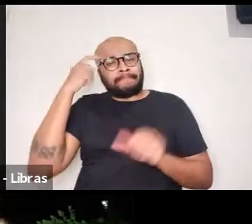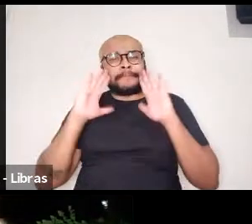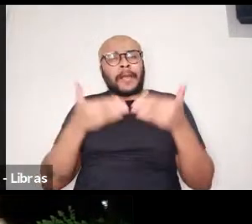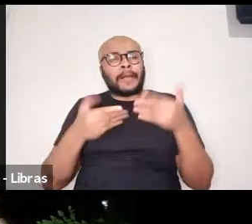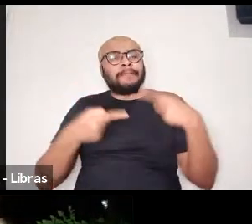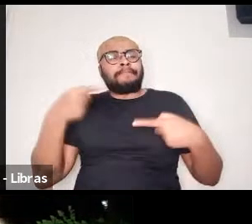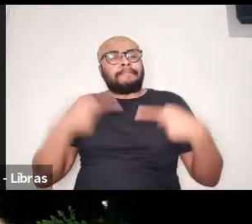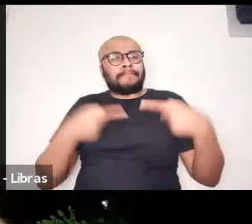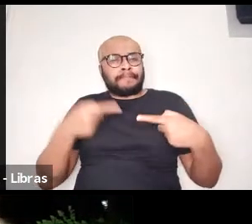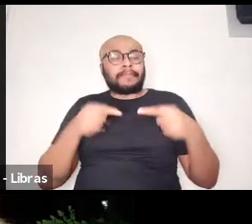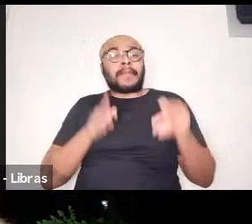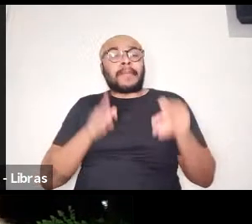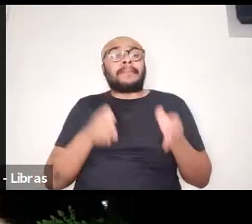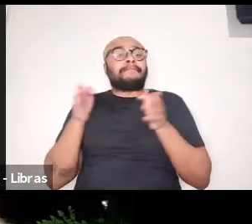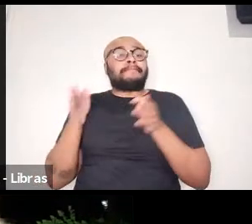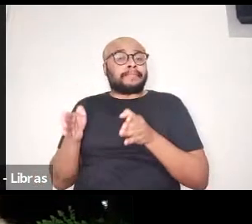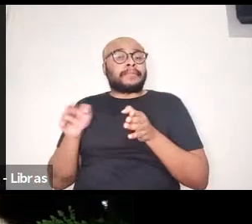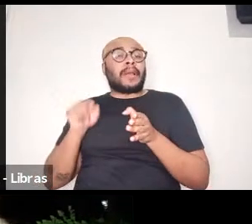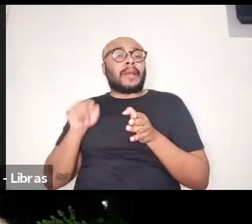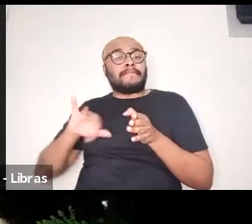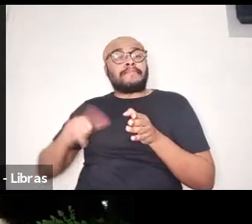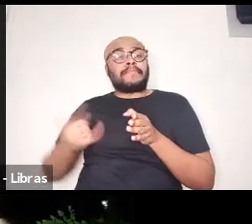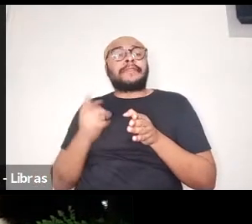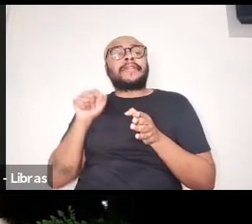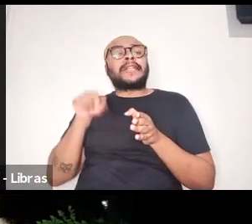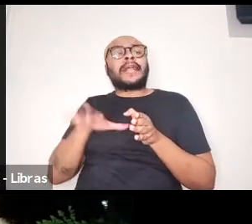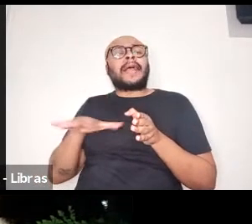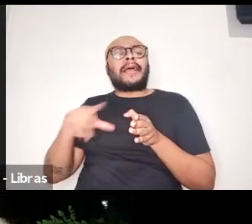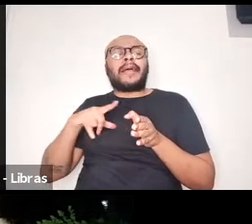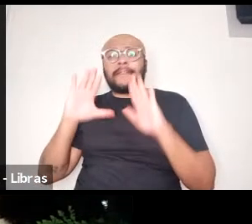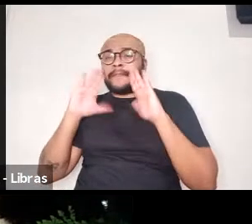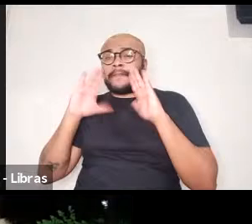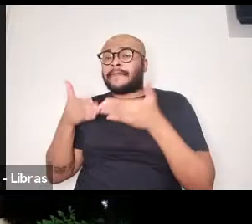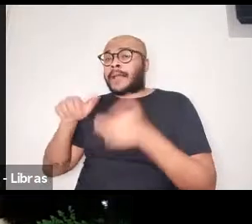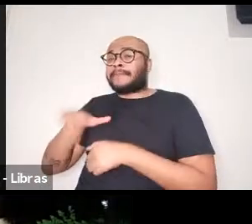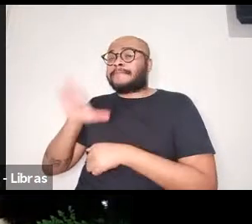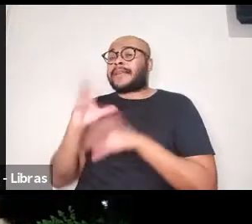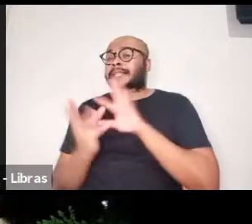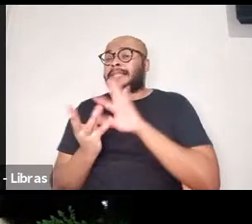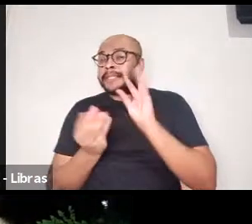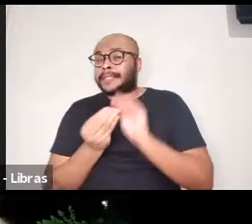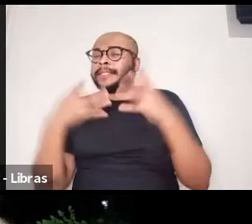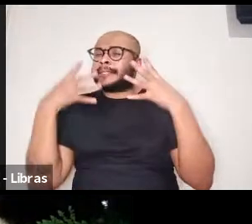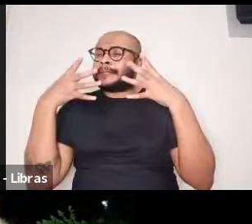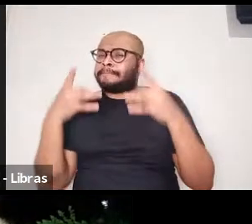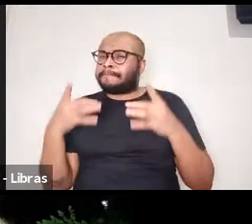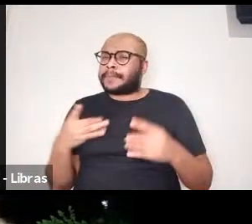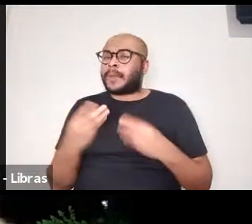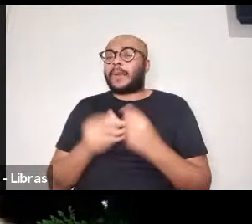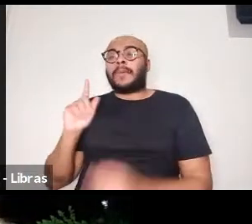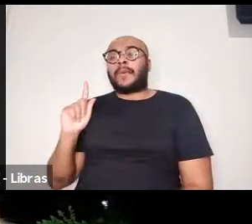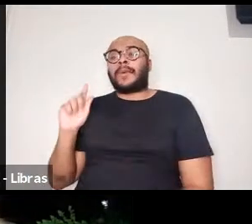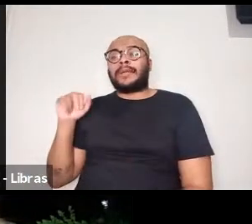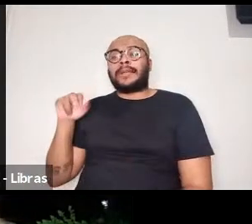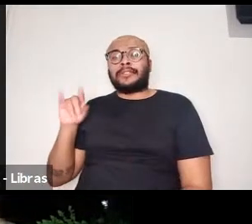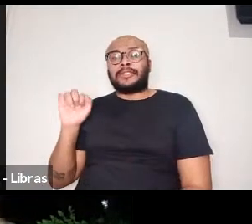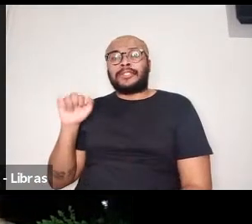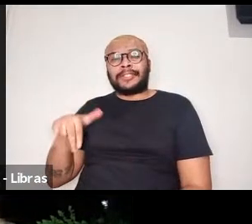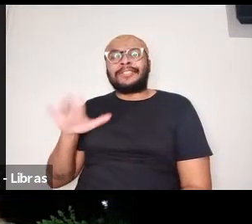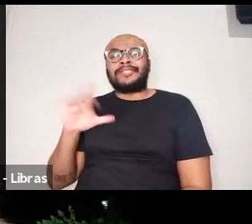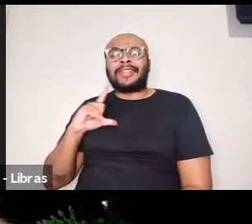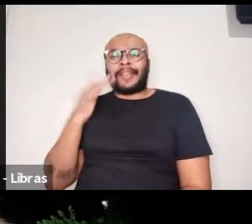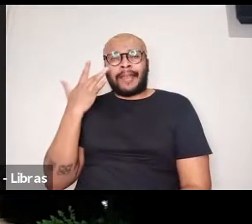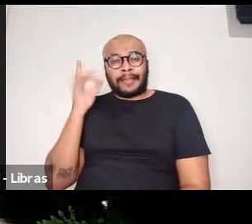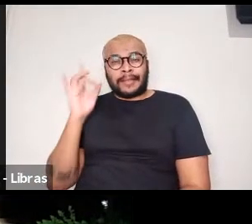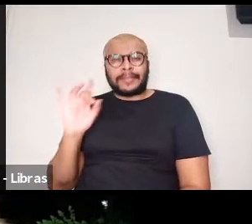Ao lado disso, eu queria considerar também, e mais focando a questão da resenha, e Gandin já puxou bastante atenção nisso,